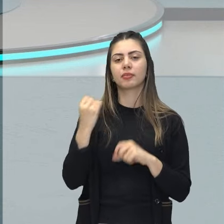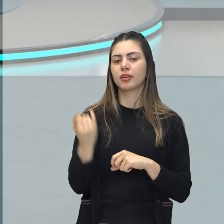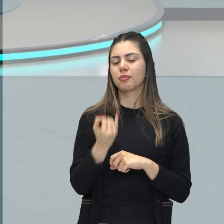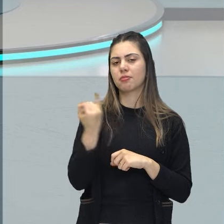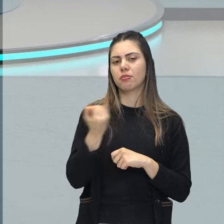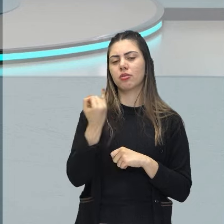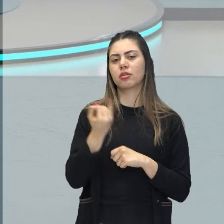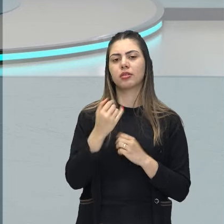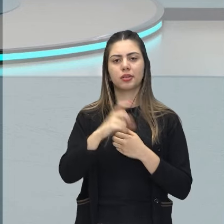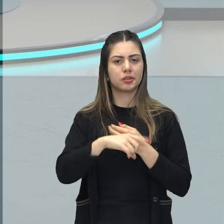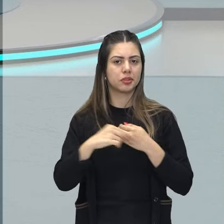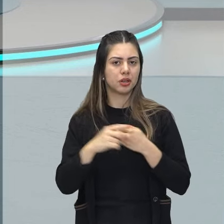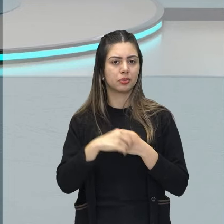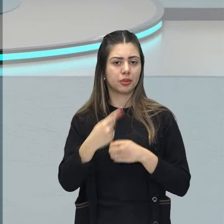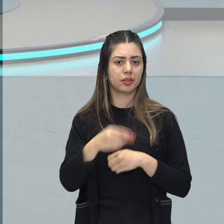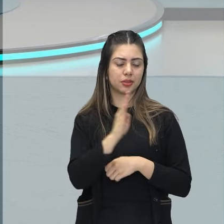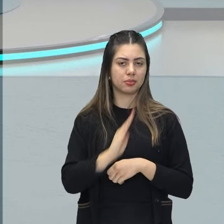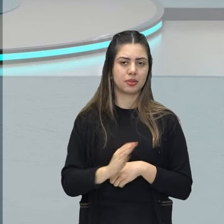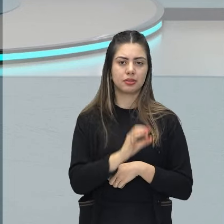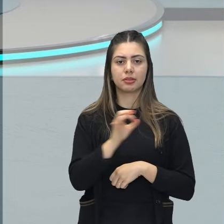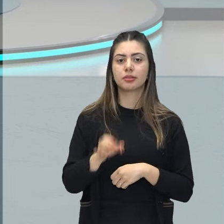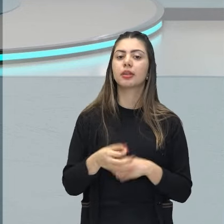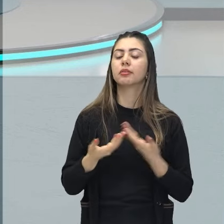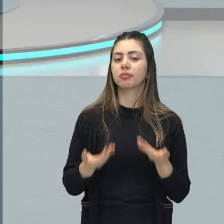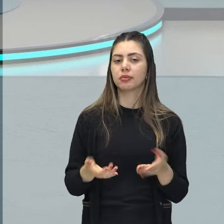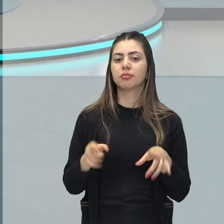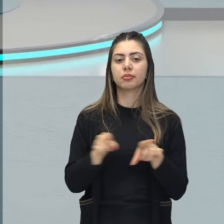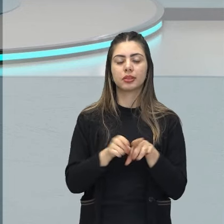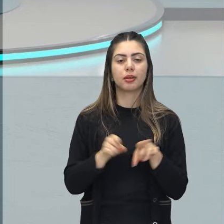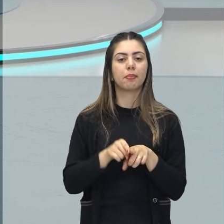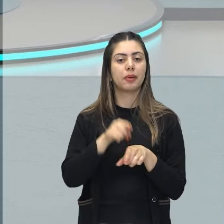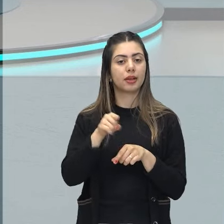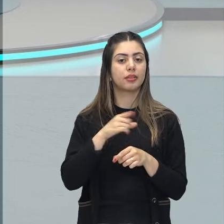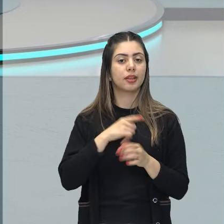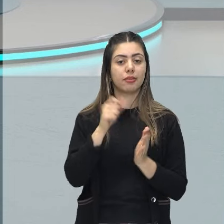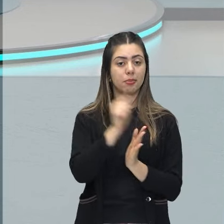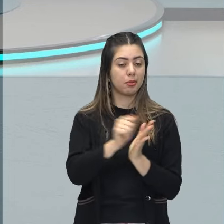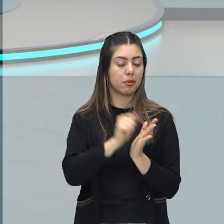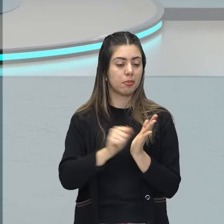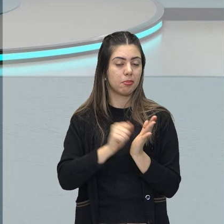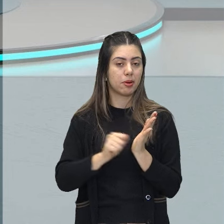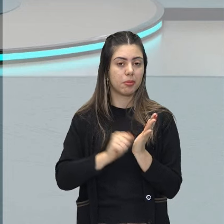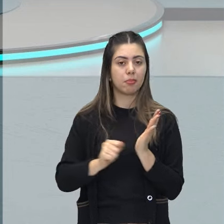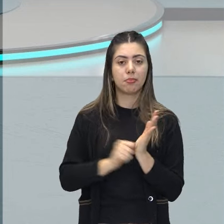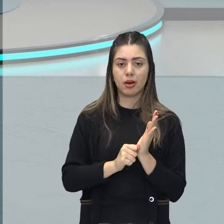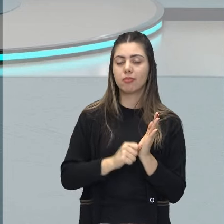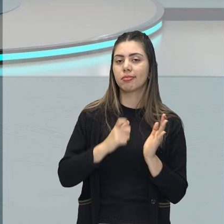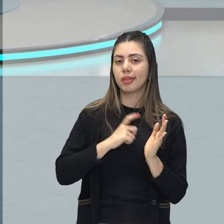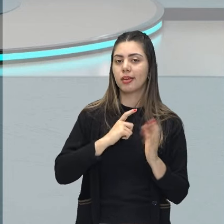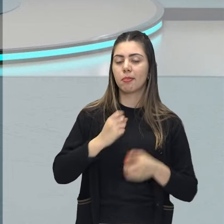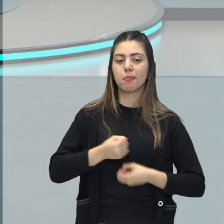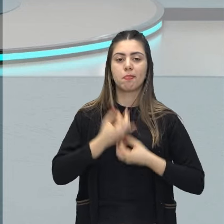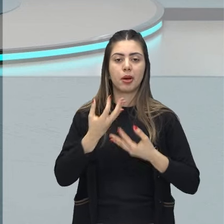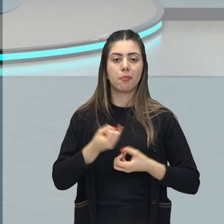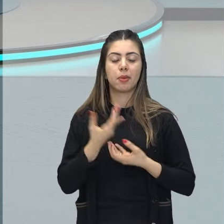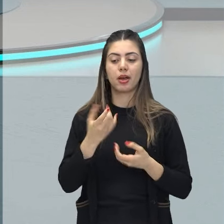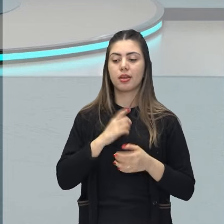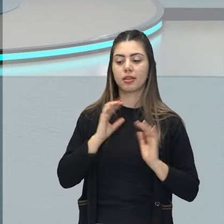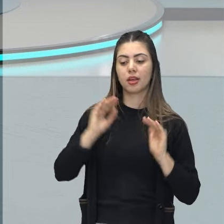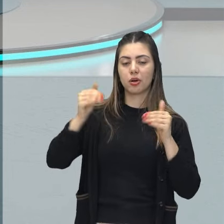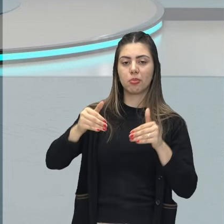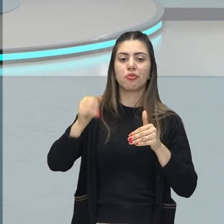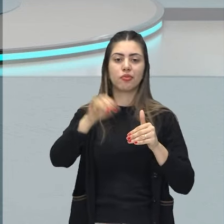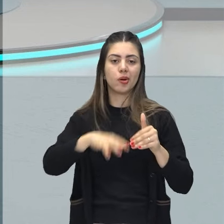brasileiro, escritor de contos, e também produziu obras que vão girar ali em torno de um universo